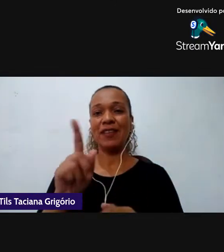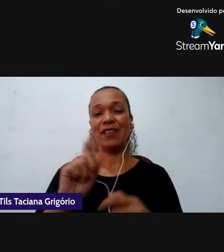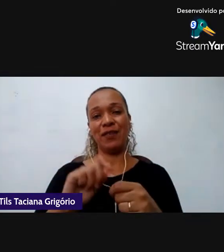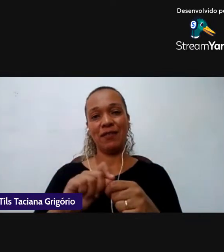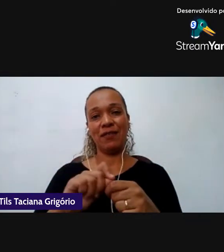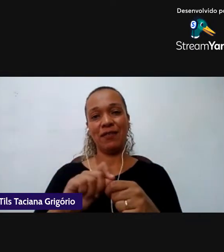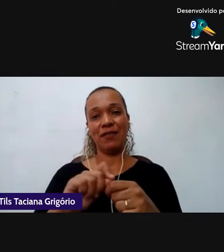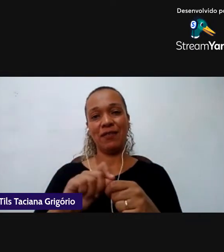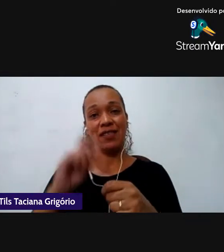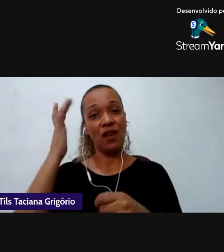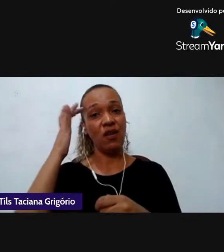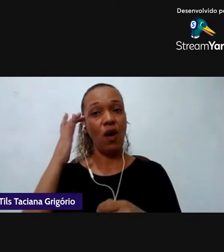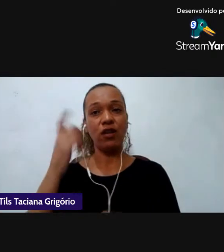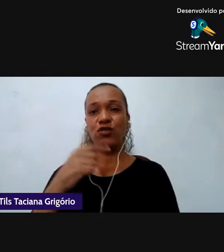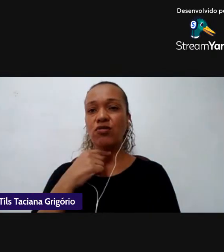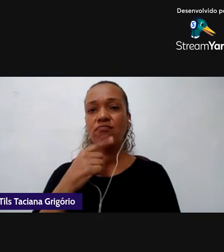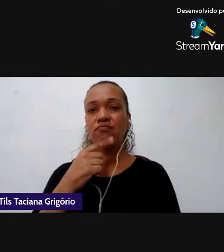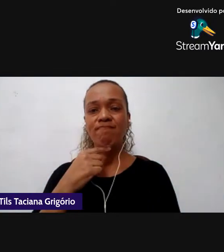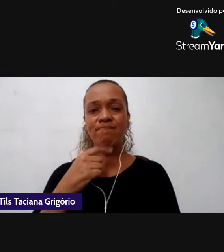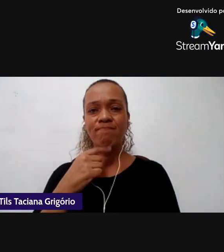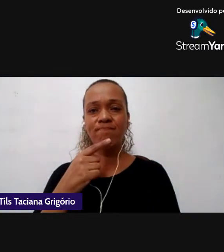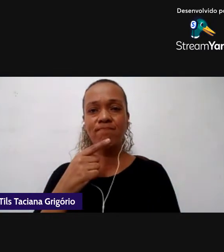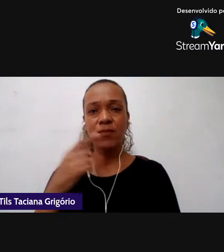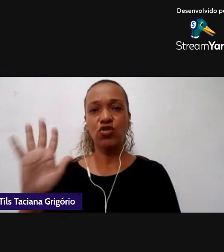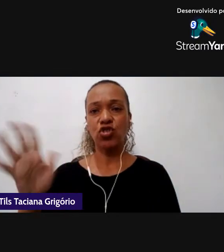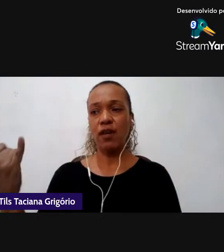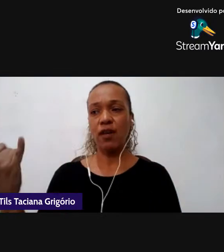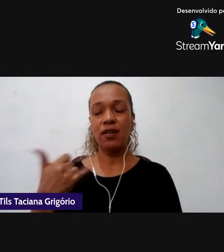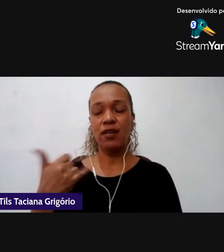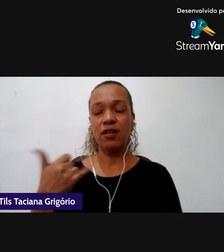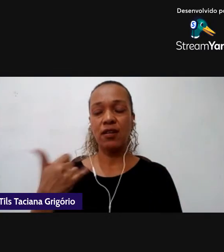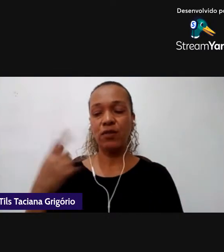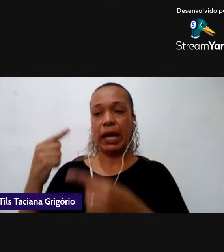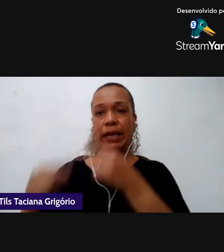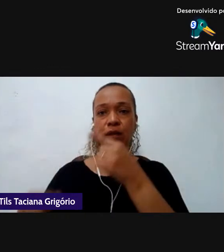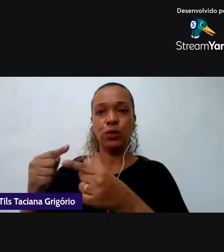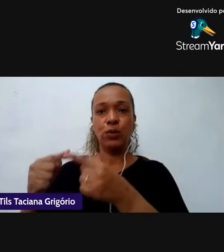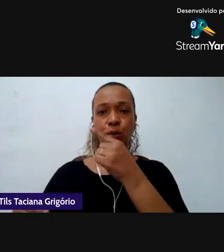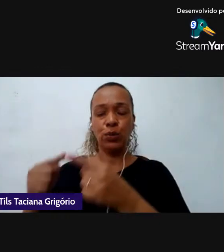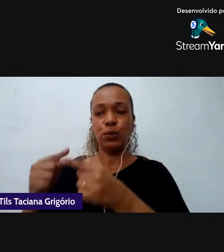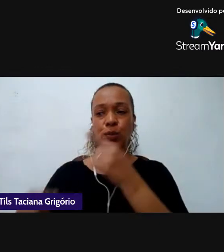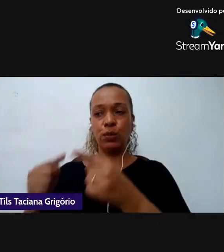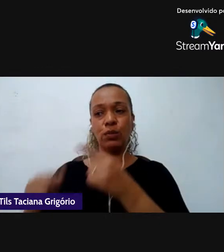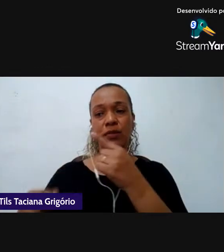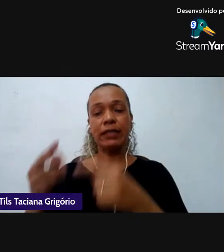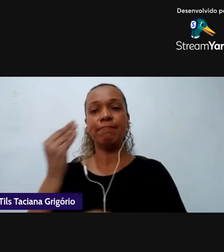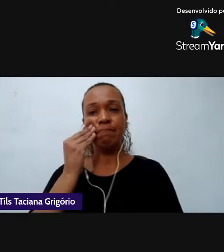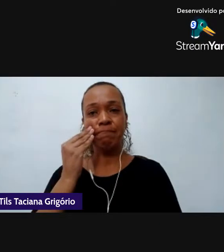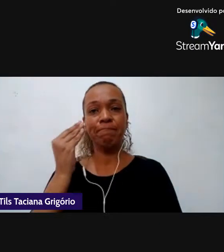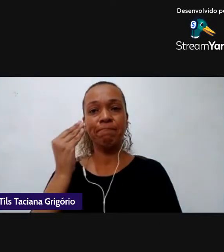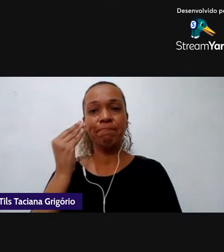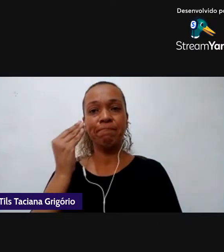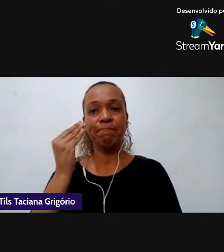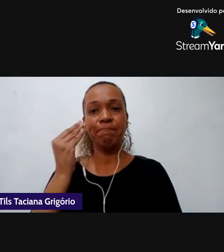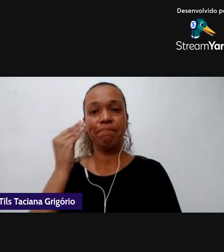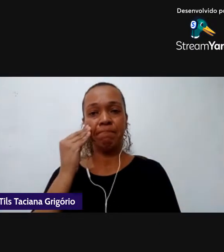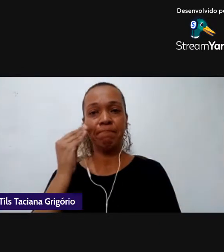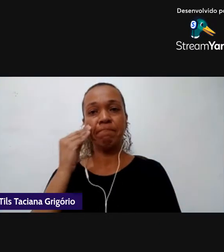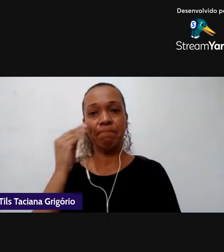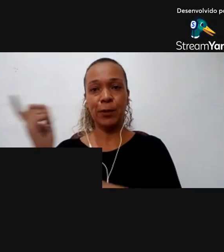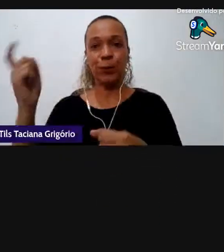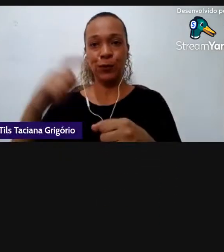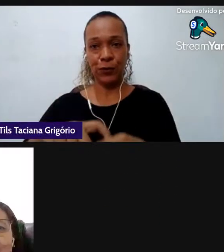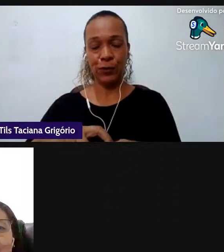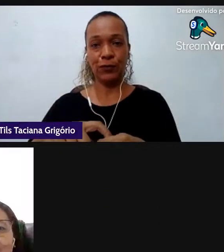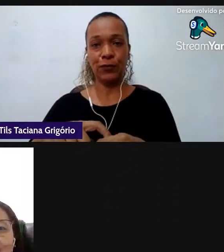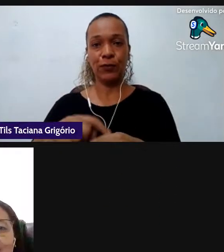que ela não vai ela já me disse aqui que caiu que ela está tentando reconectar eu vou